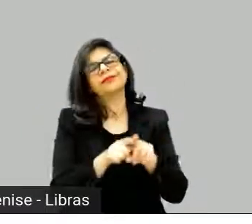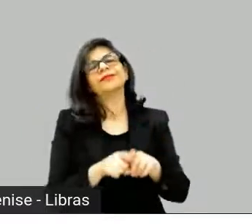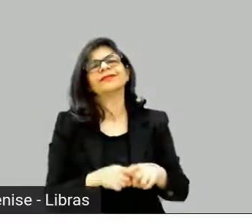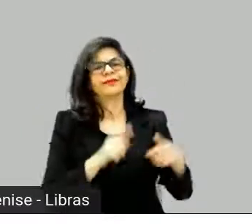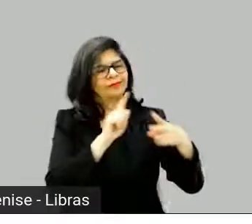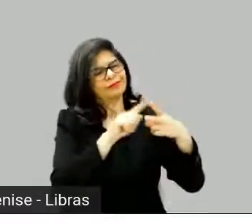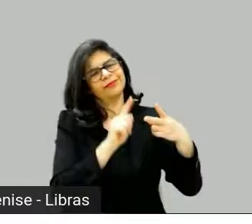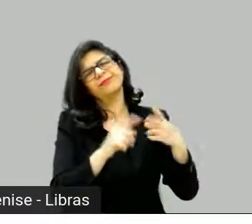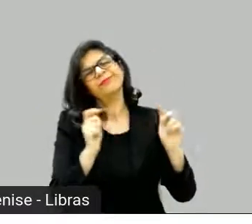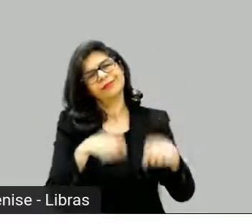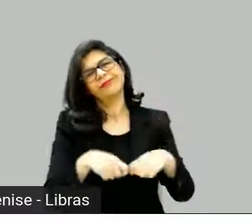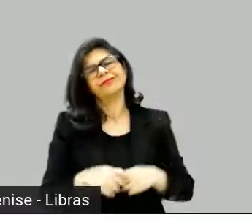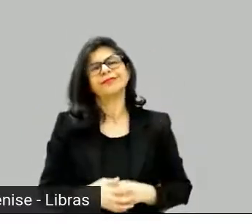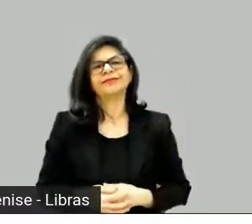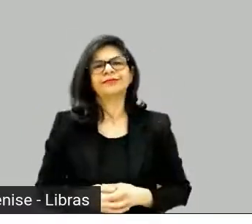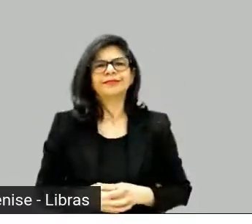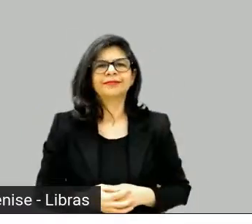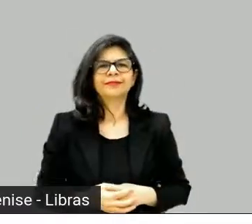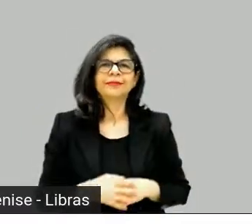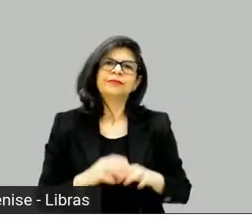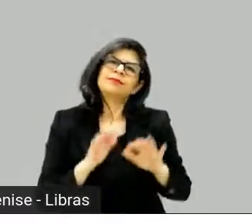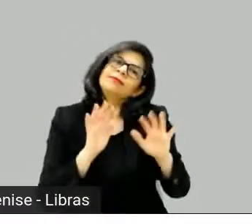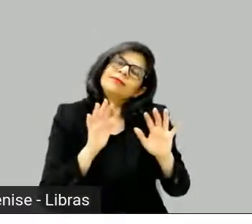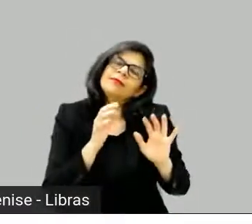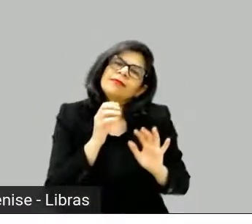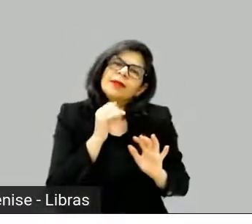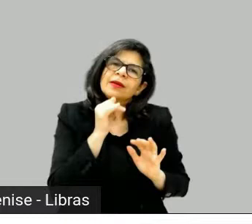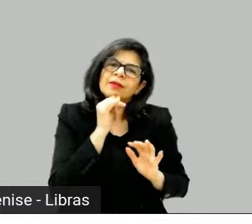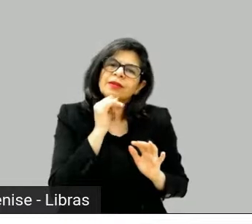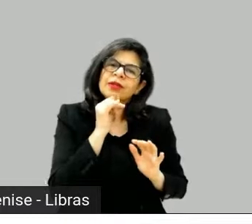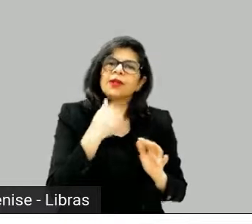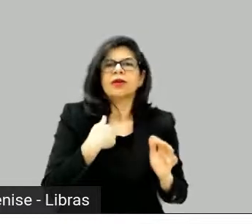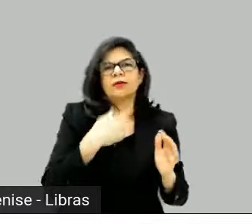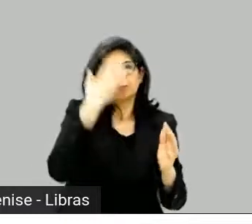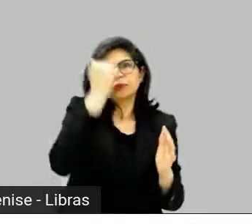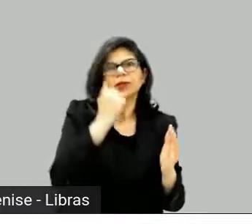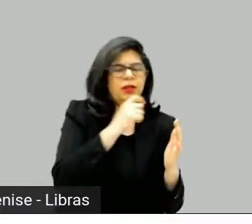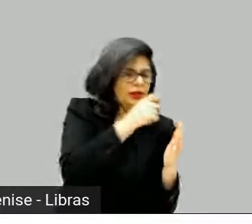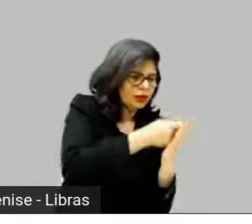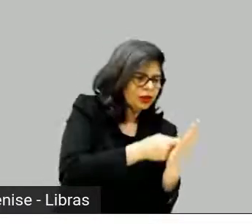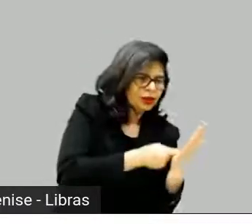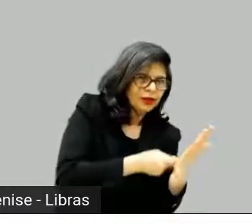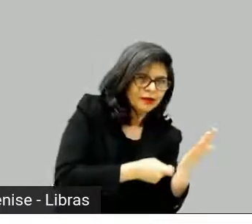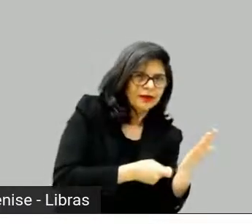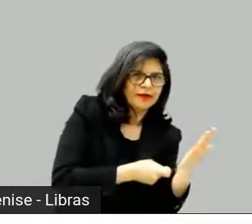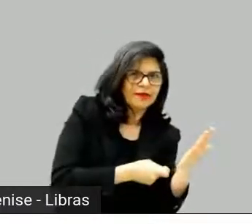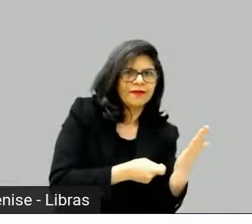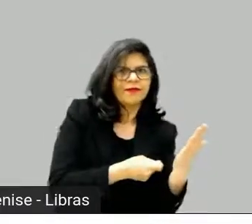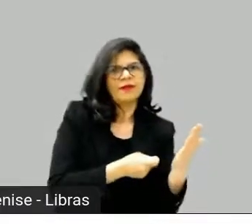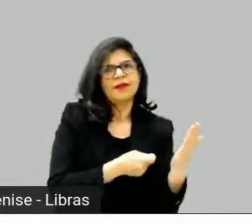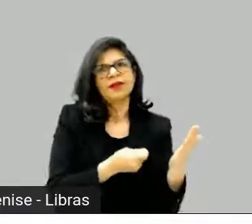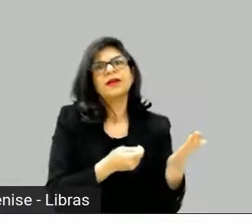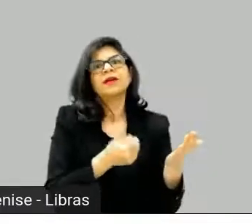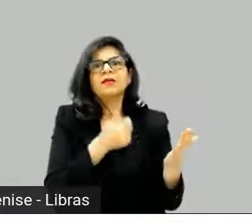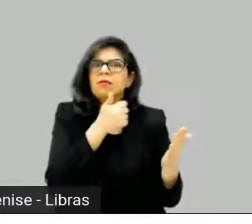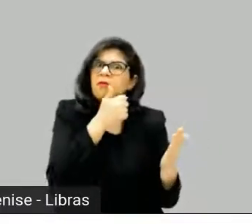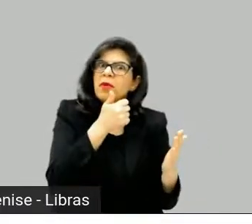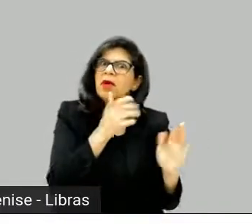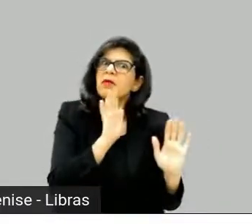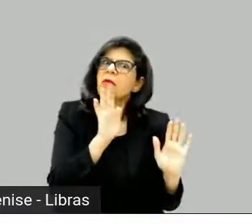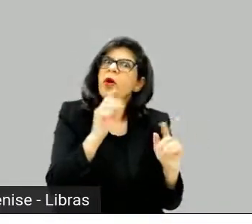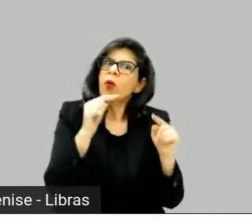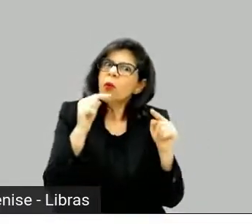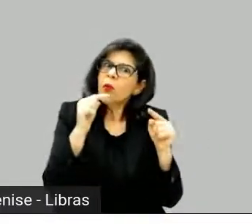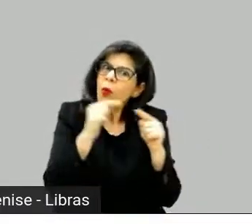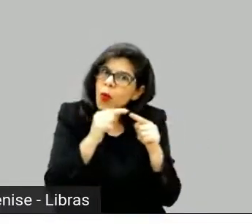eu sei que, bom ou mal, tenham acertado ou tenham errado, o que eu escrevi é o que está ali, não